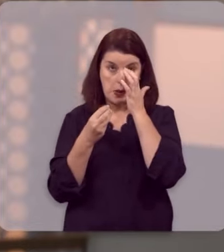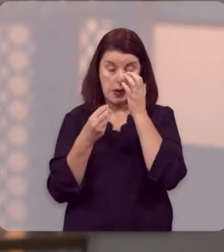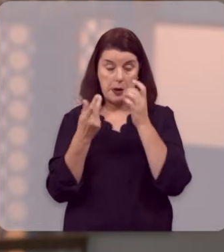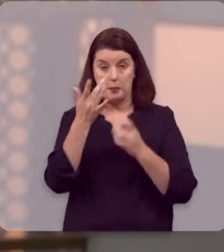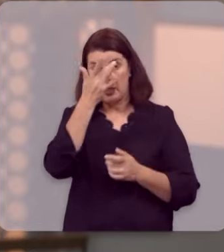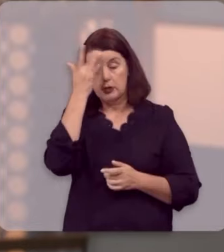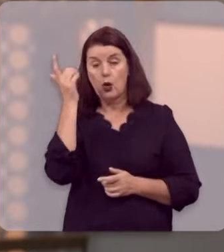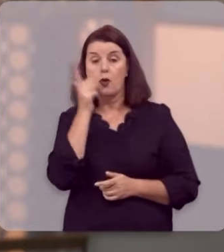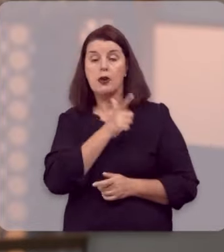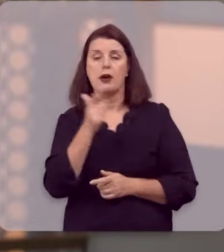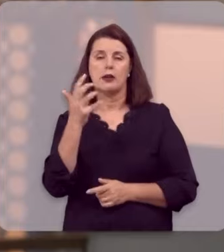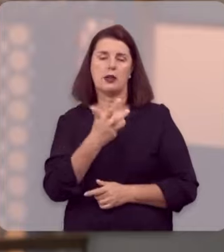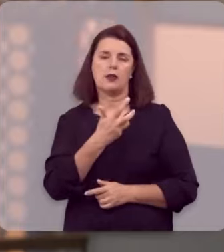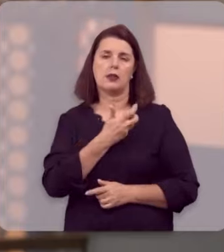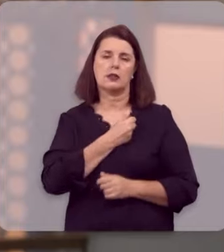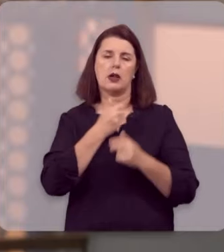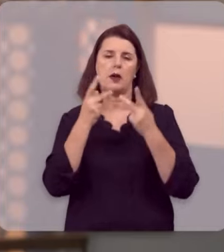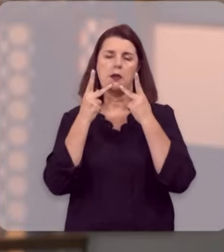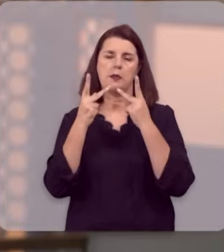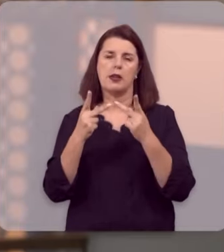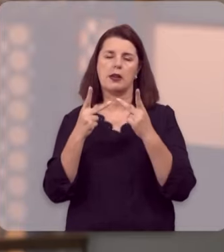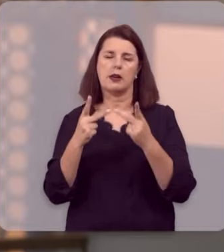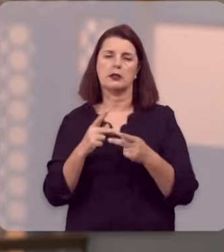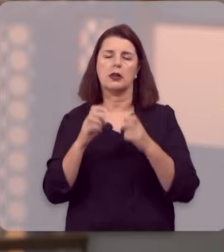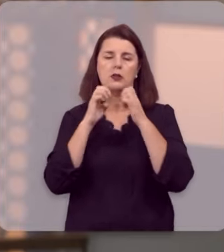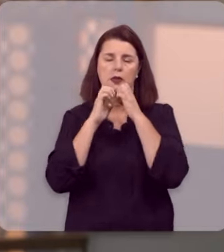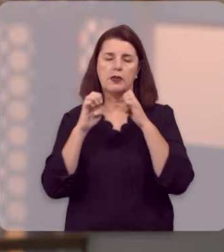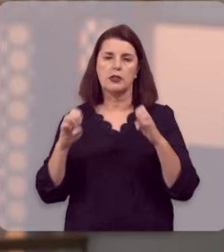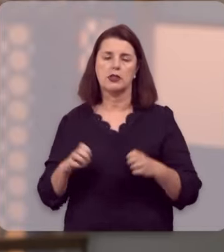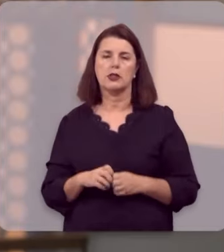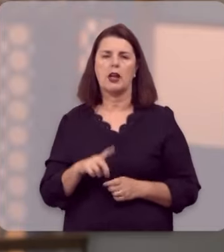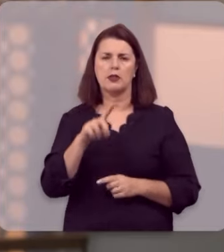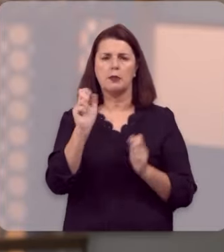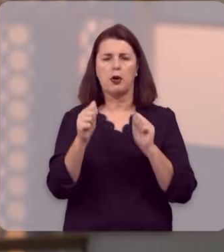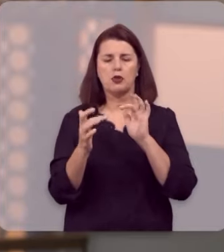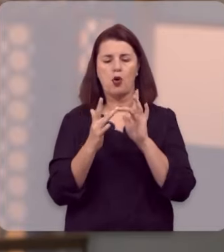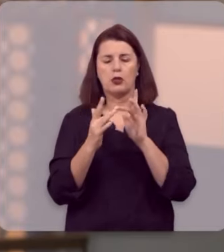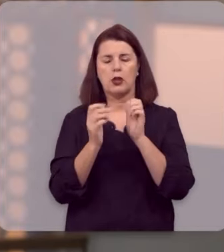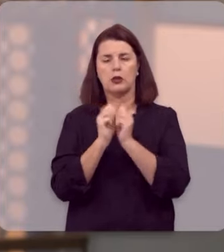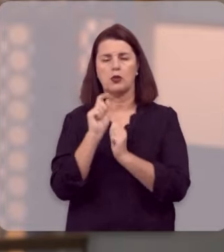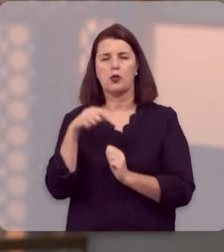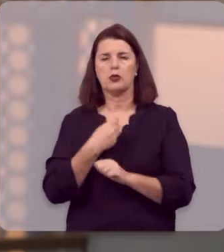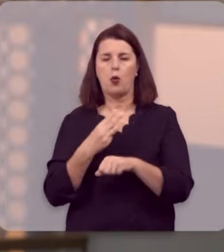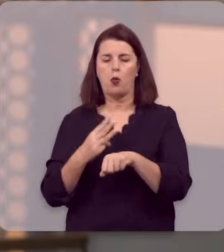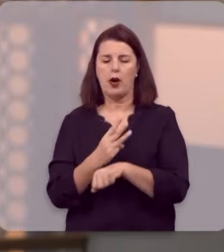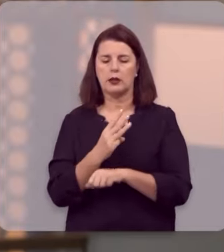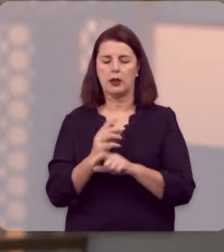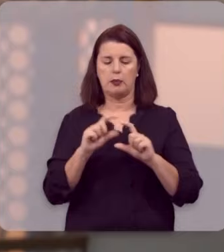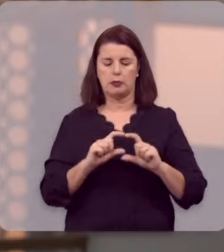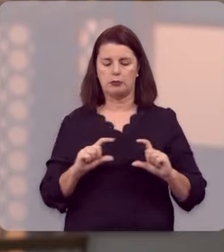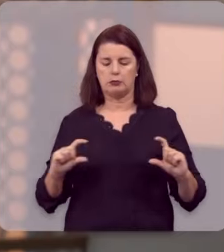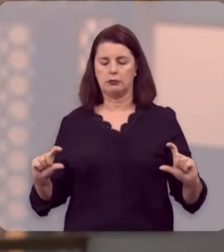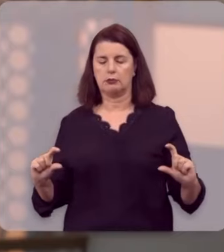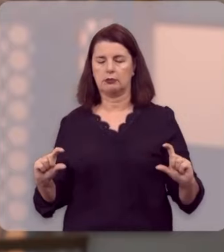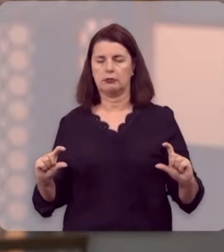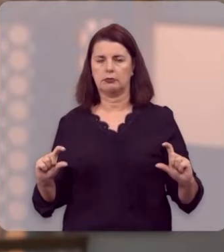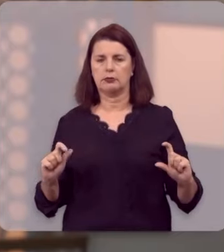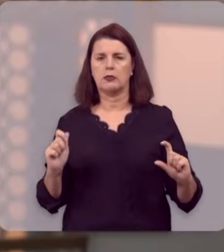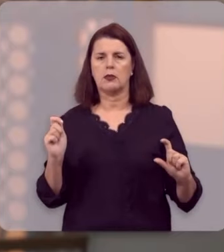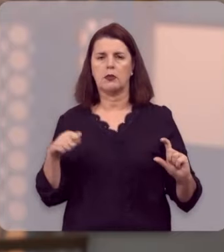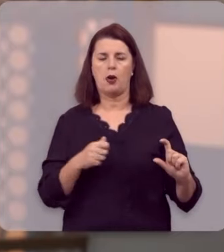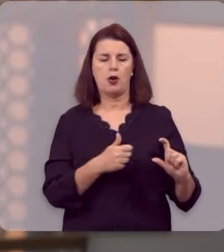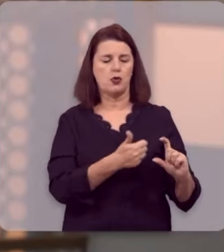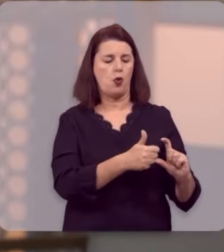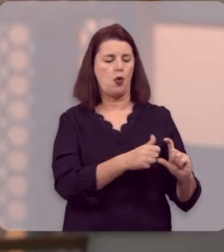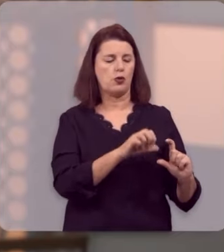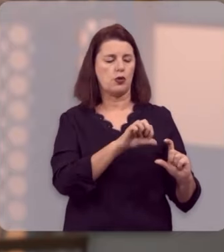para que pessoas sejam impactadas com a mensagem do Evangelho, entre em contato conosco pelo nosso WhatsApp, está aparecendo aí o telefone, o código